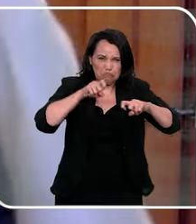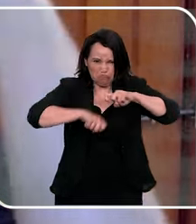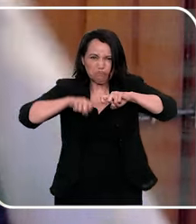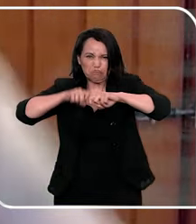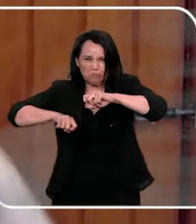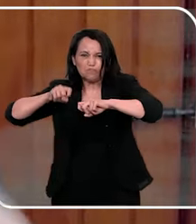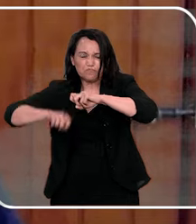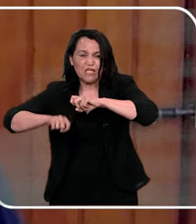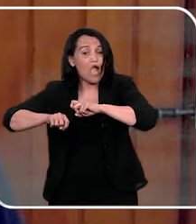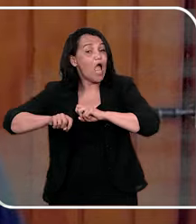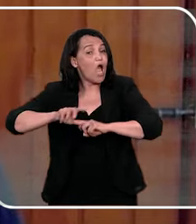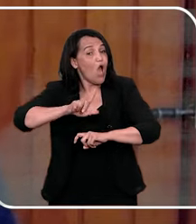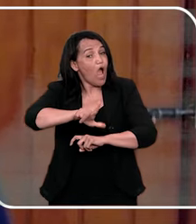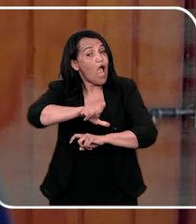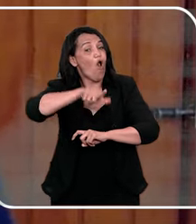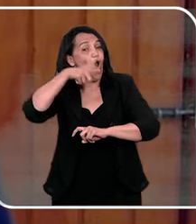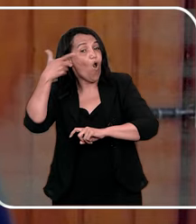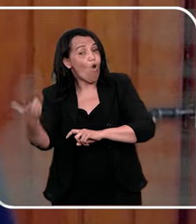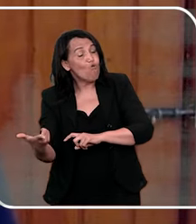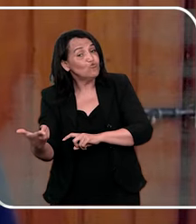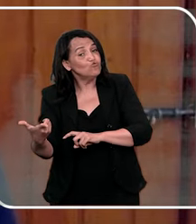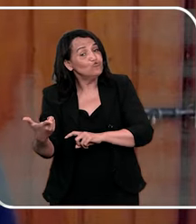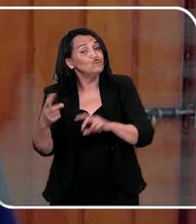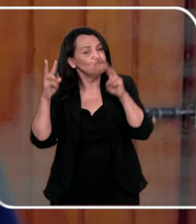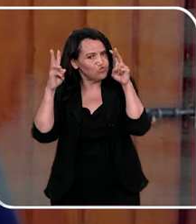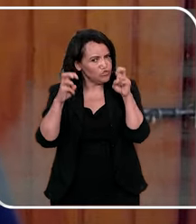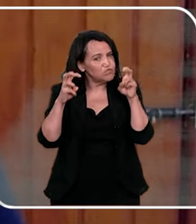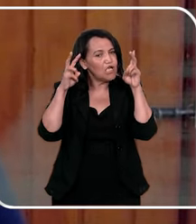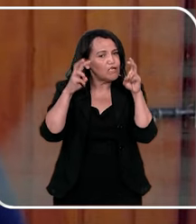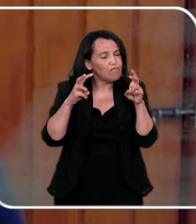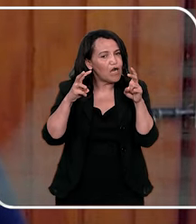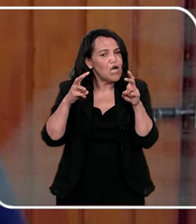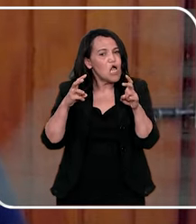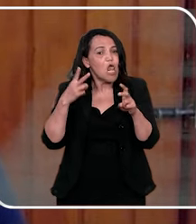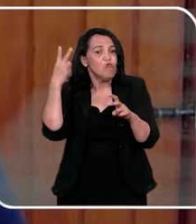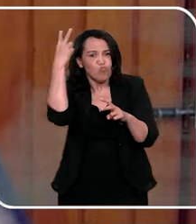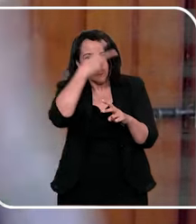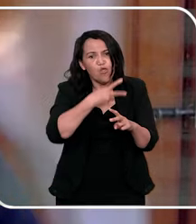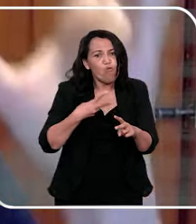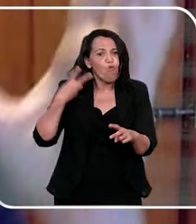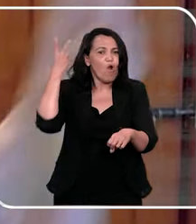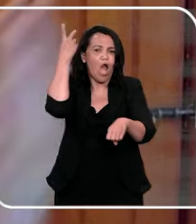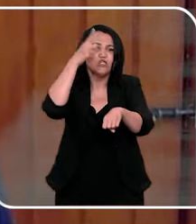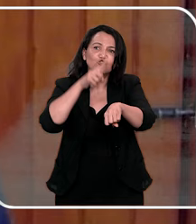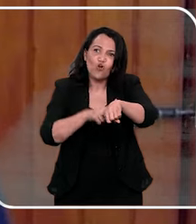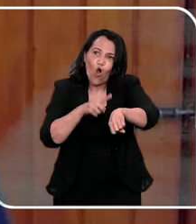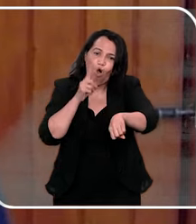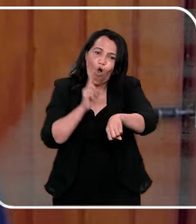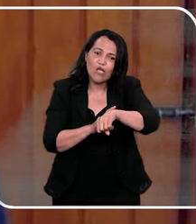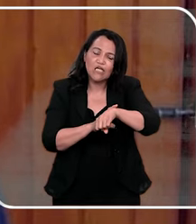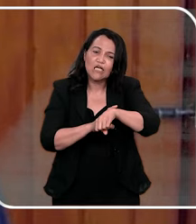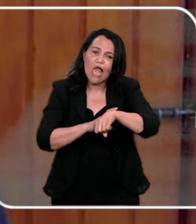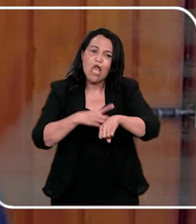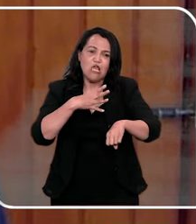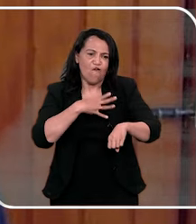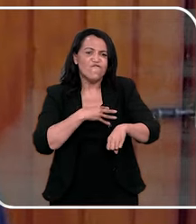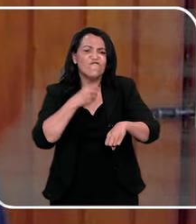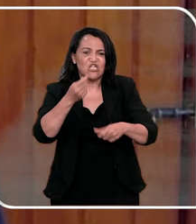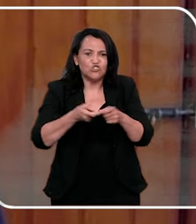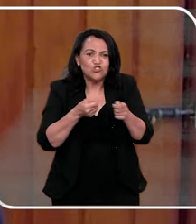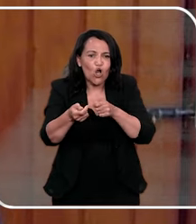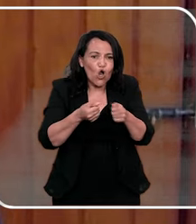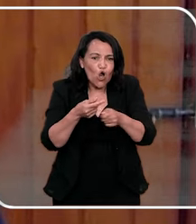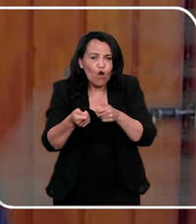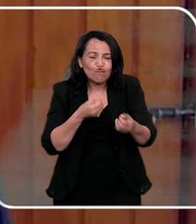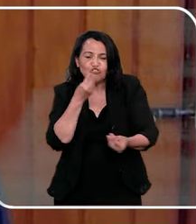conviver além daquilo ali, então, daria uma outra, duas horas aqui falando, sobre tanto cuidado